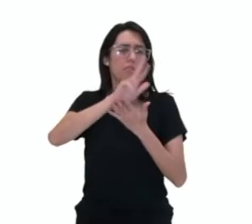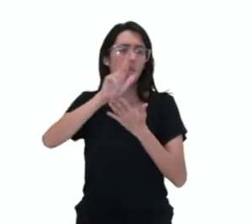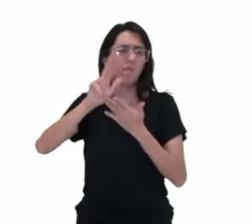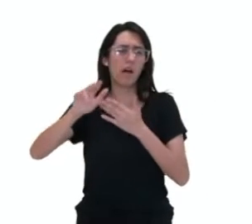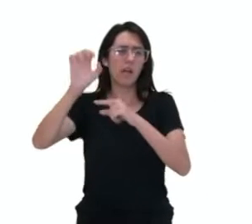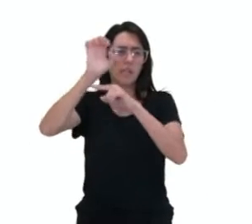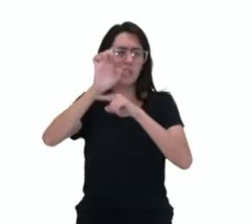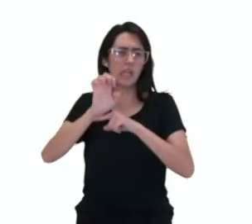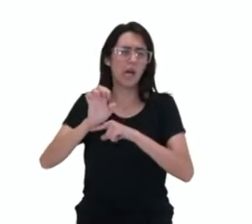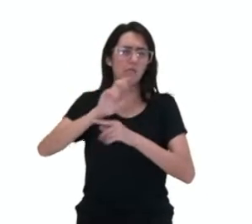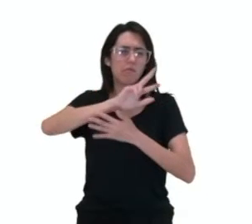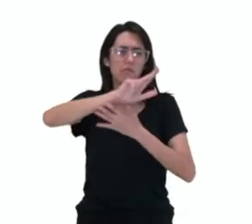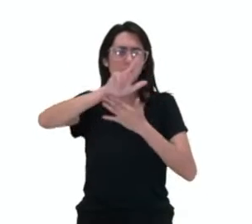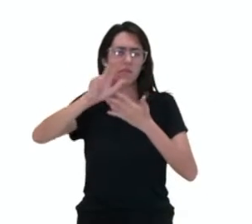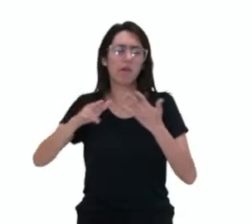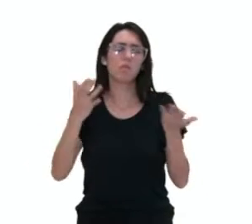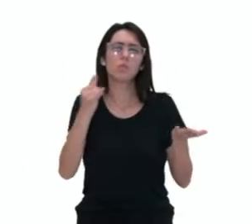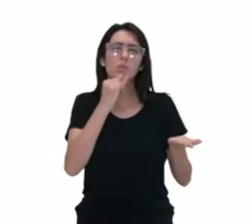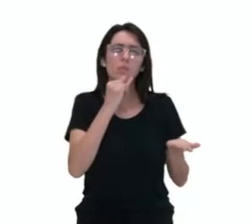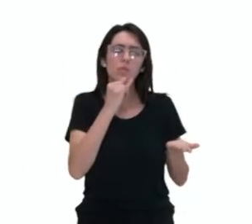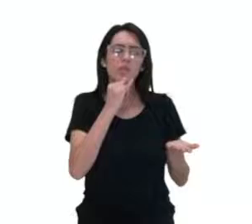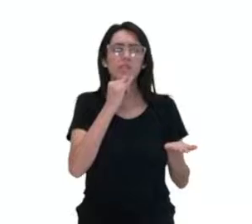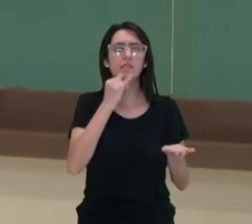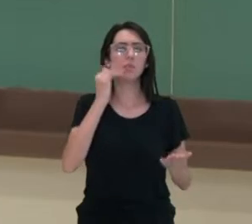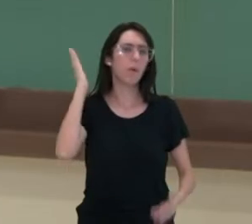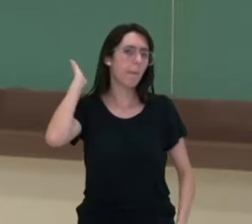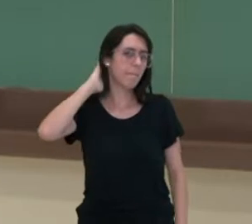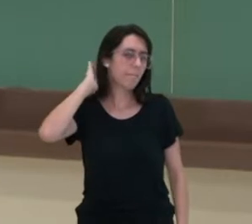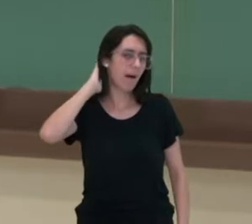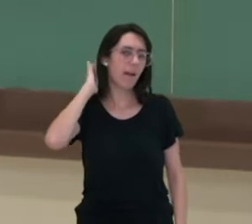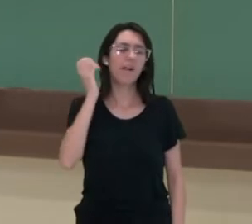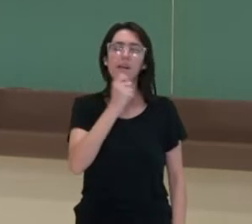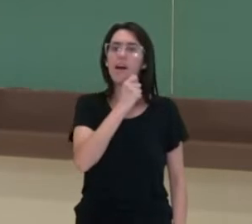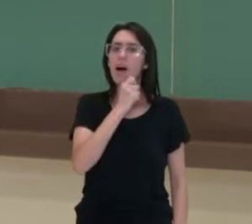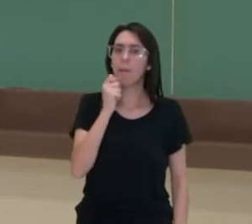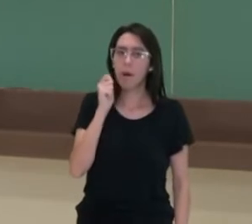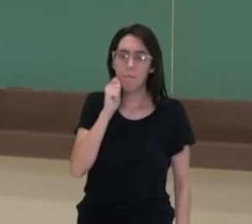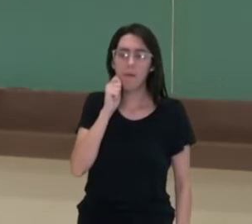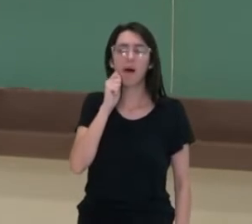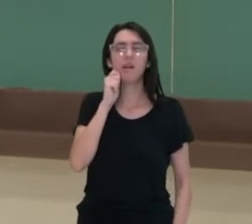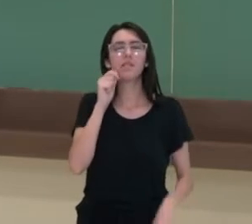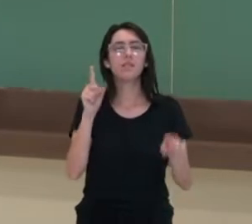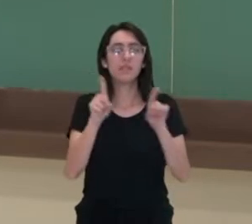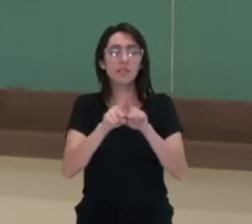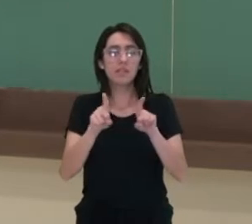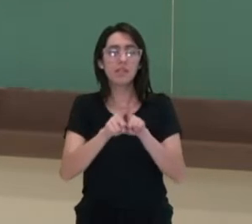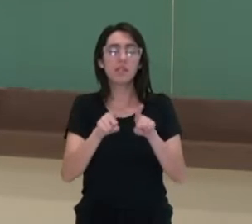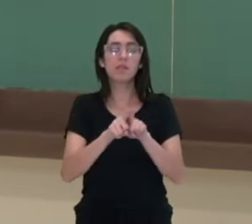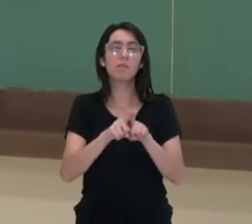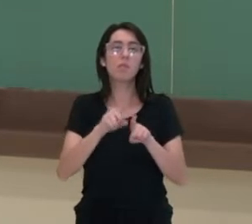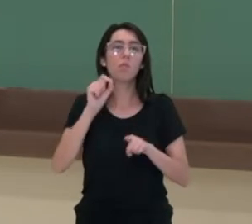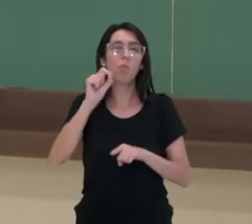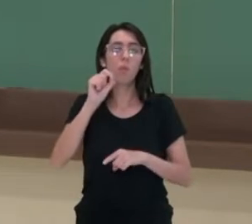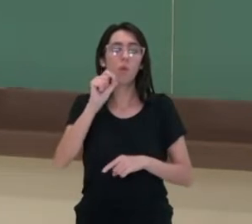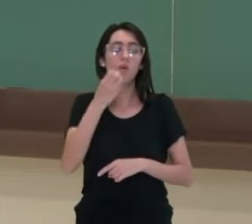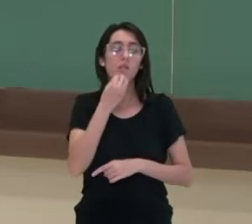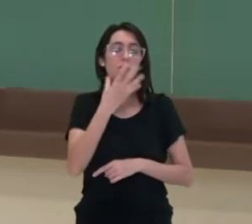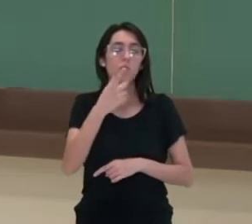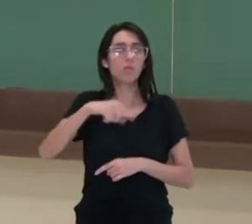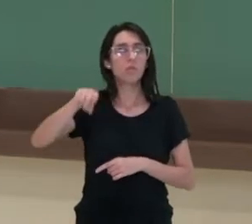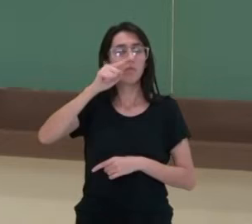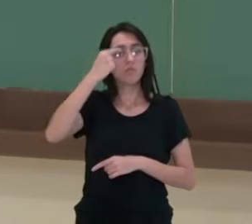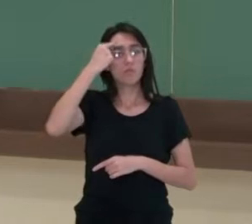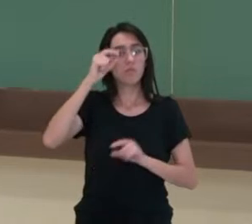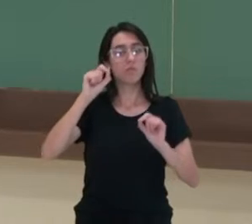os estados, vamos citar como exemplo Pará, Amapá e obviamente para você fazer uma analogia